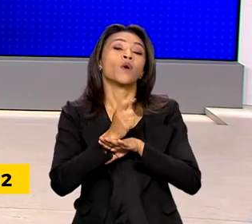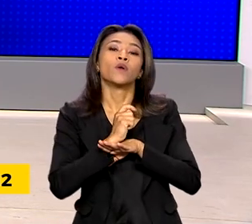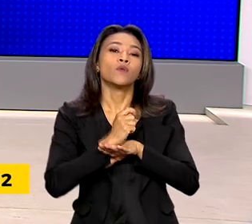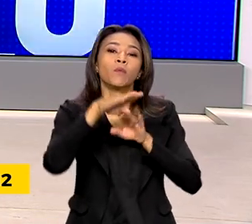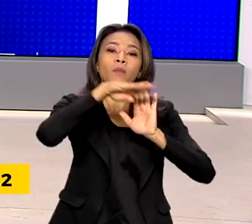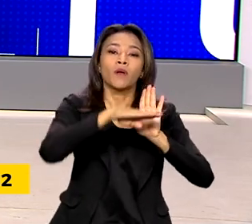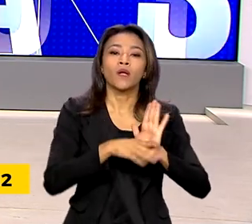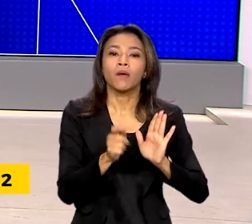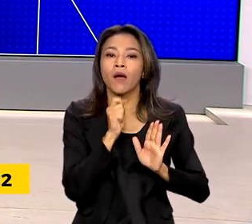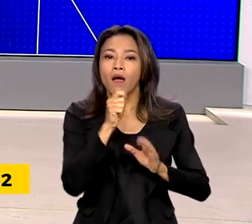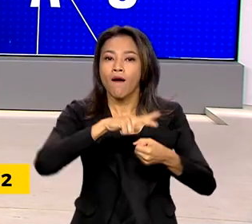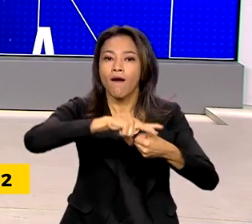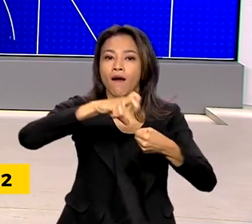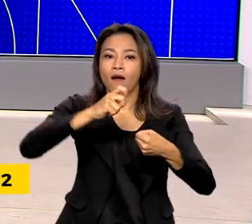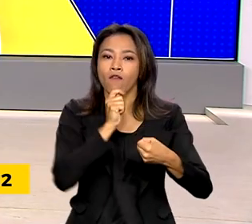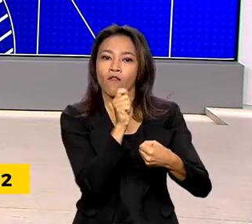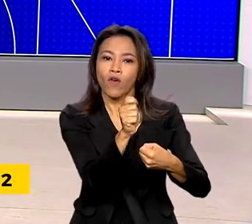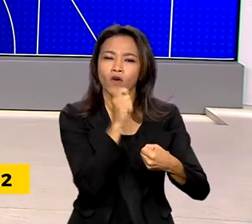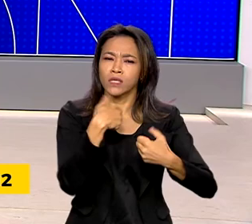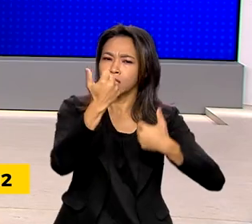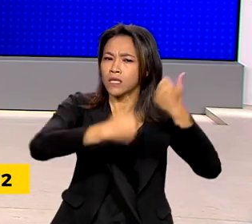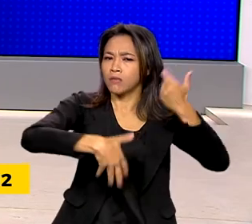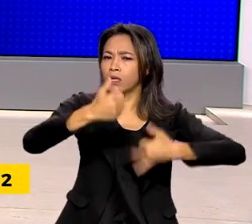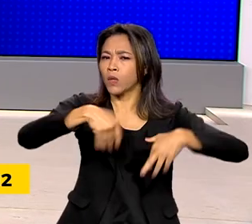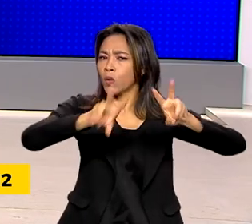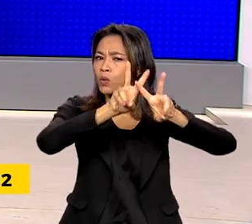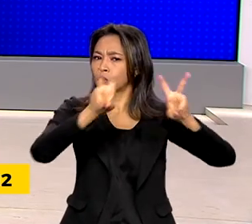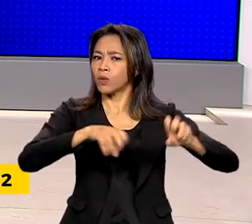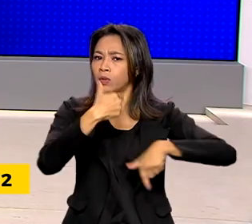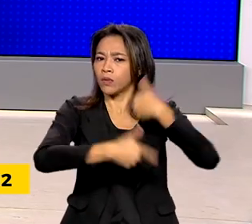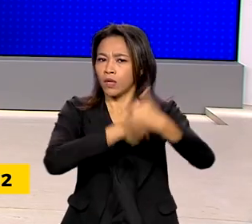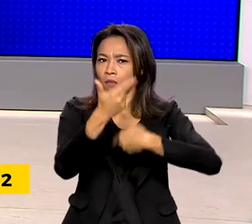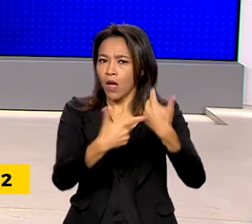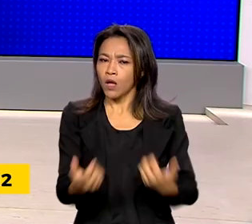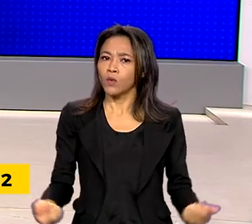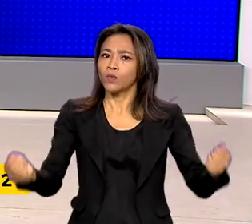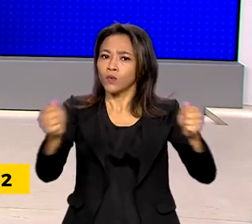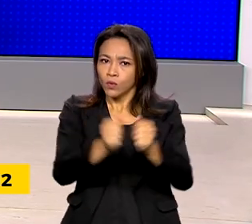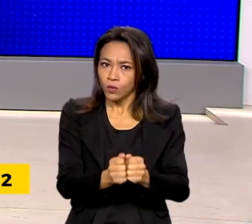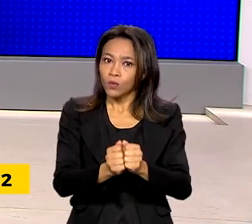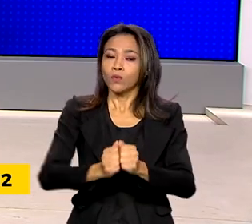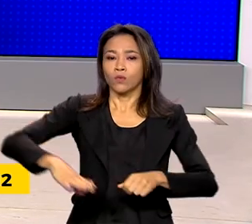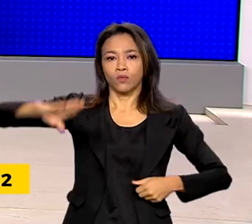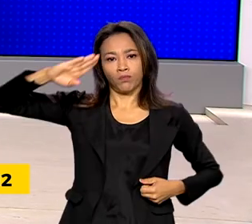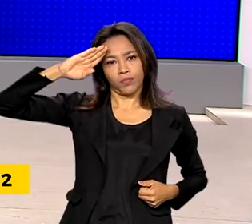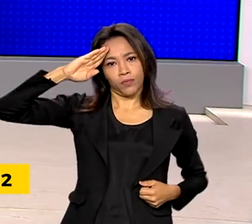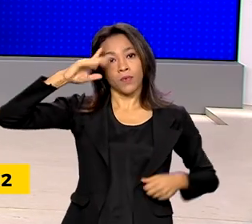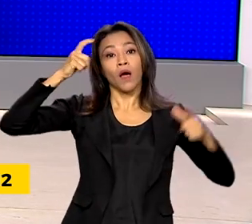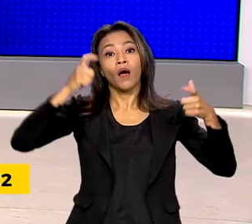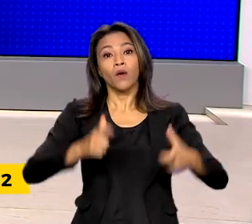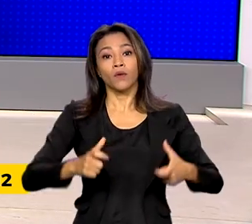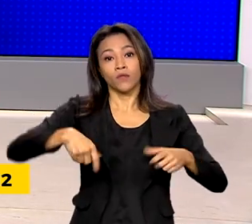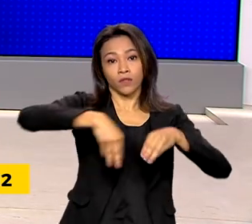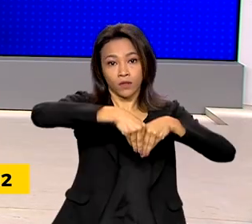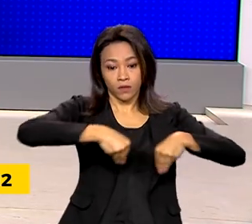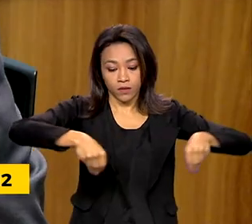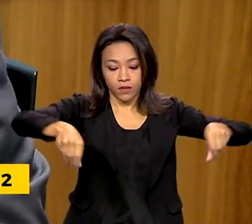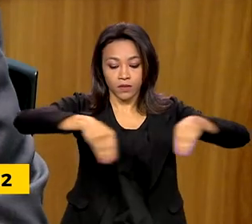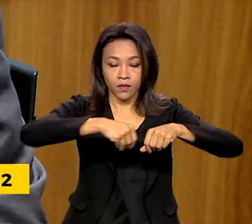balanço das ações com destaque para o trabalho conjunto das Forças Armadas nas terras Yanomami.